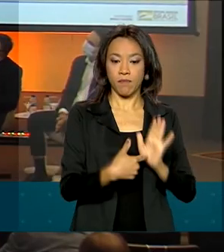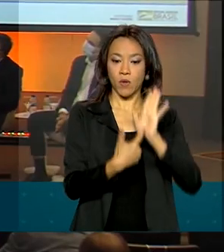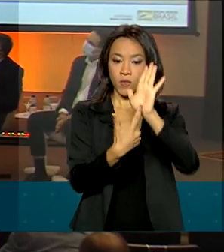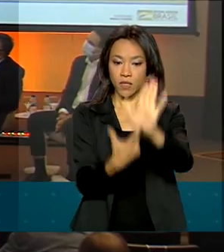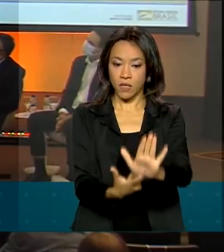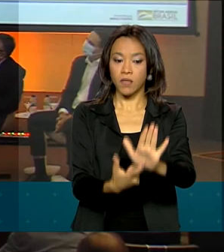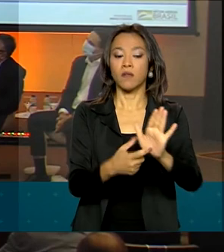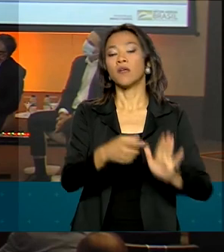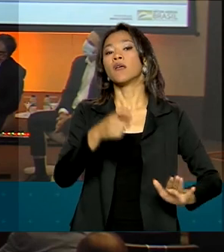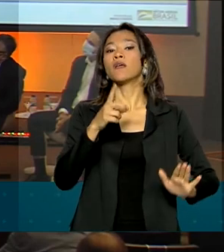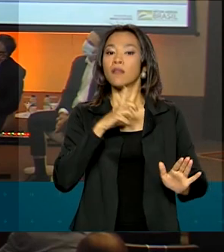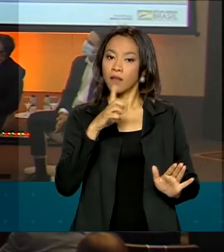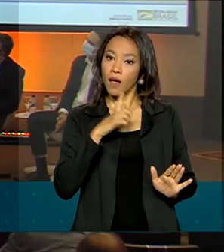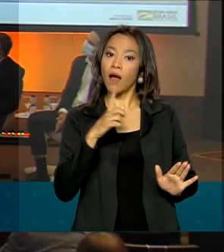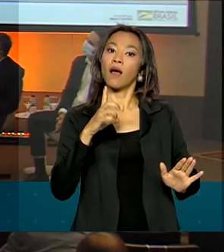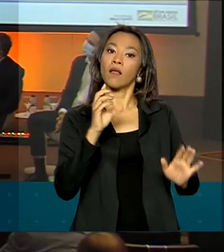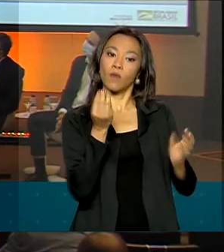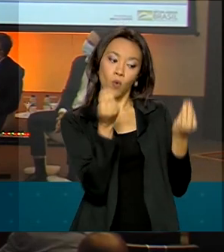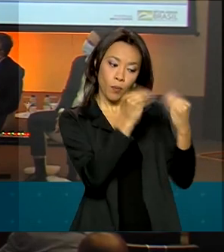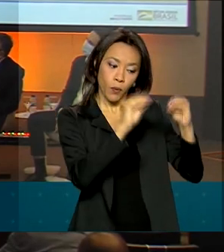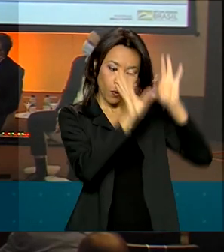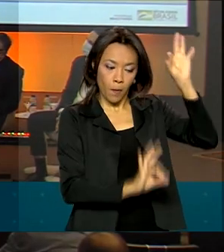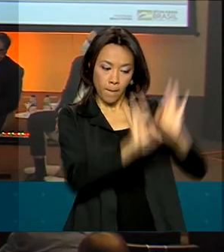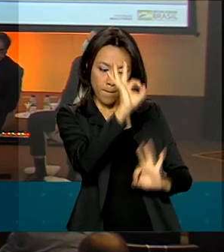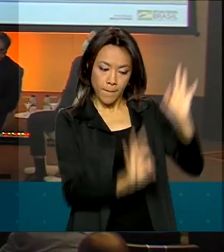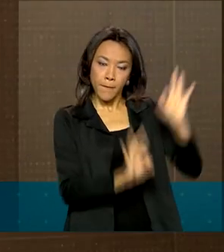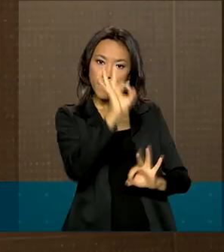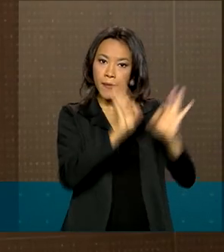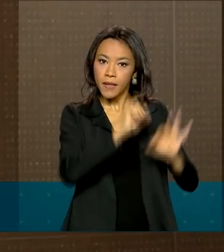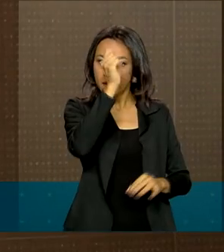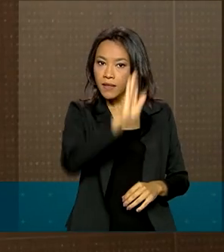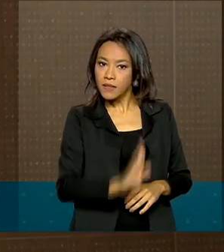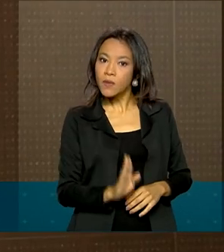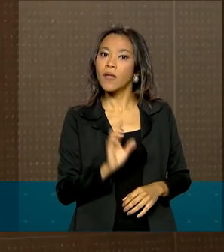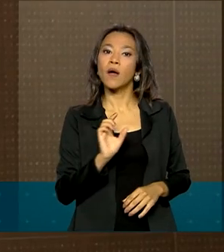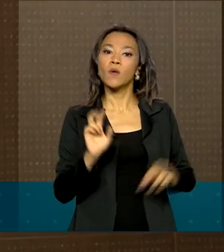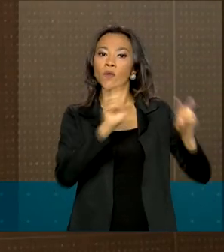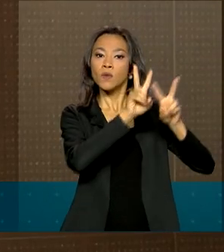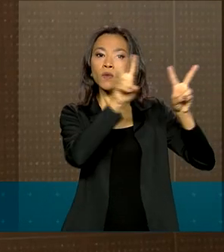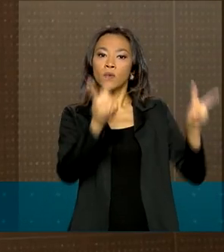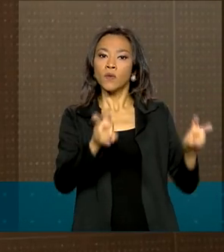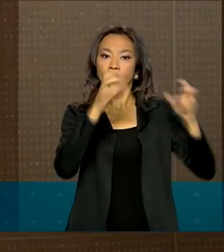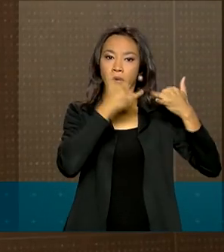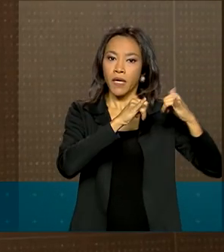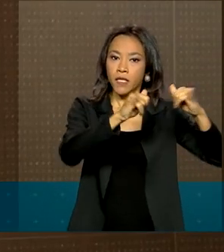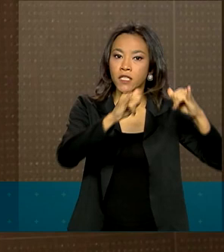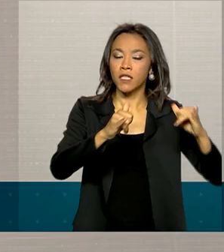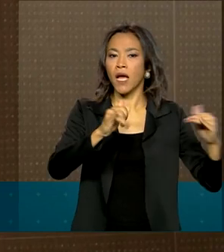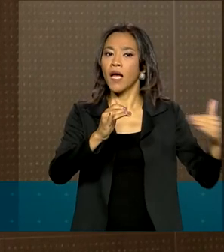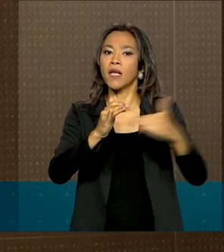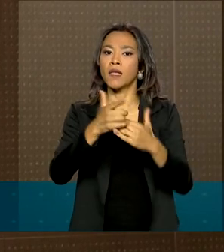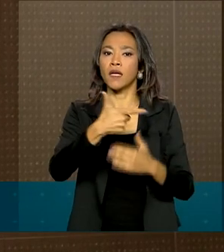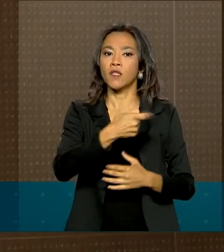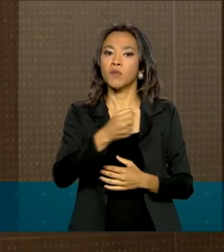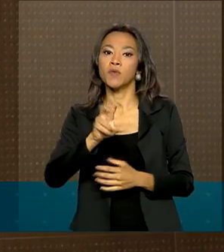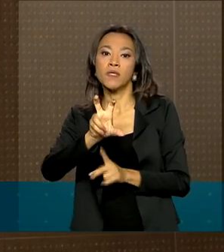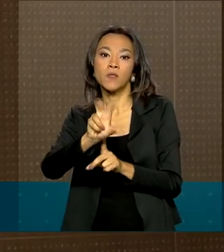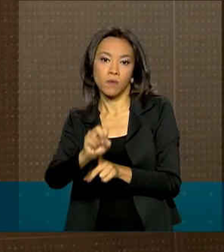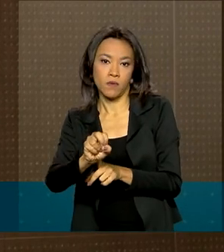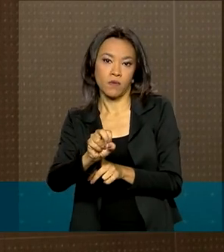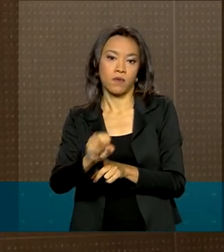nosso Plano Nacional de Energia 2050. Então,